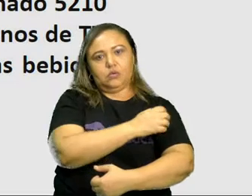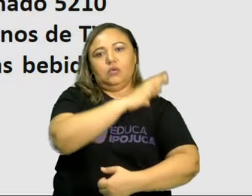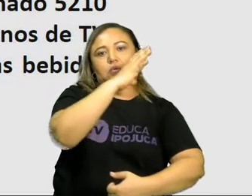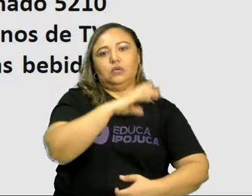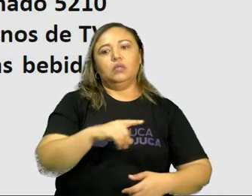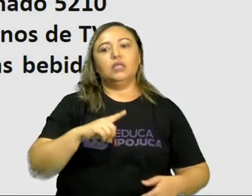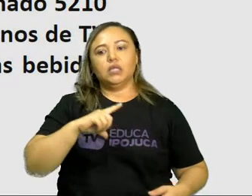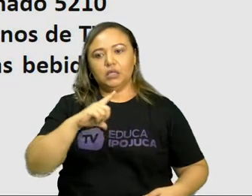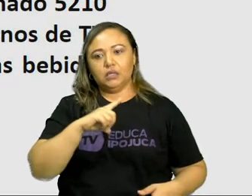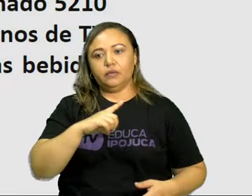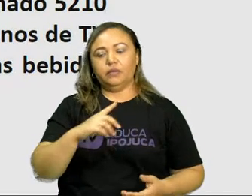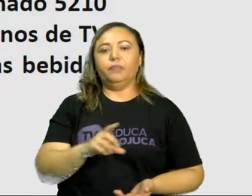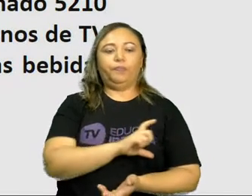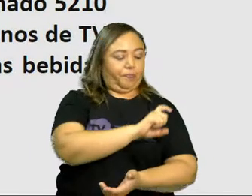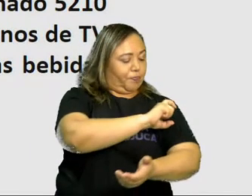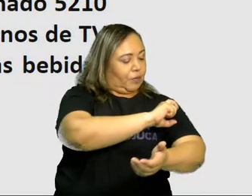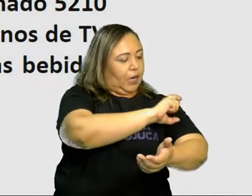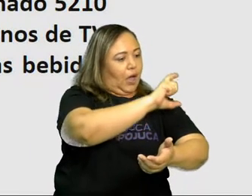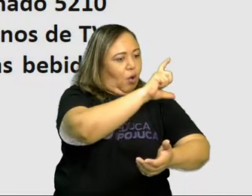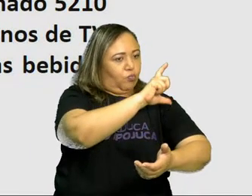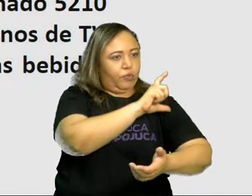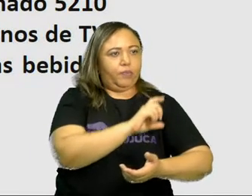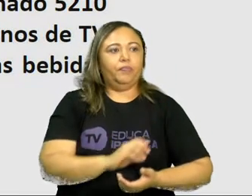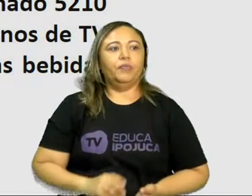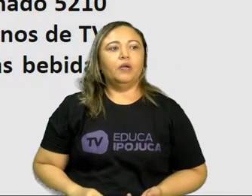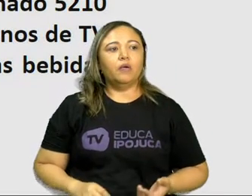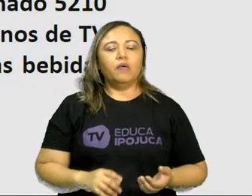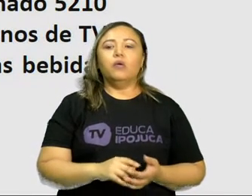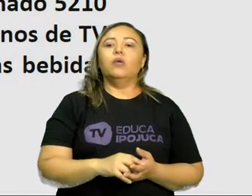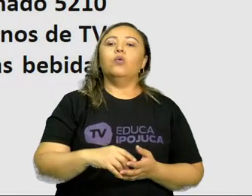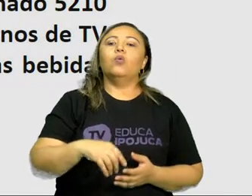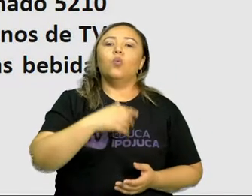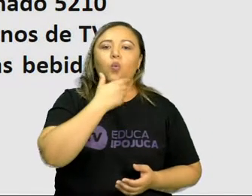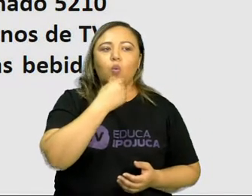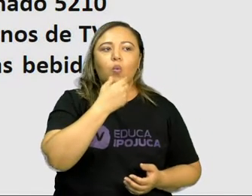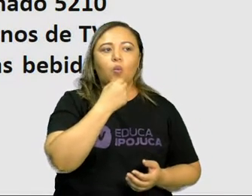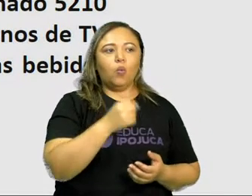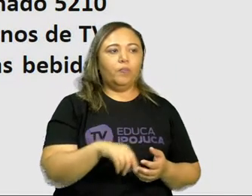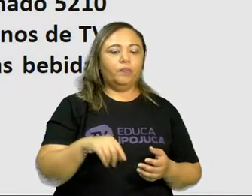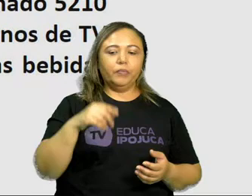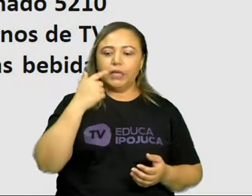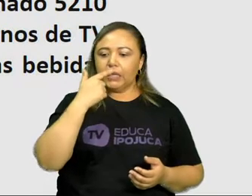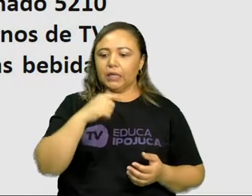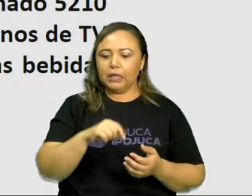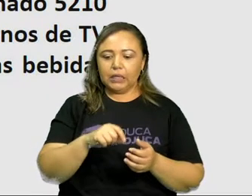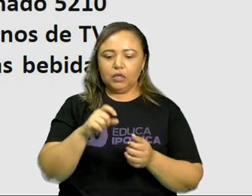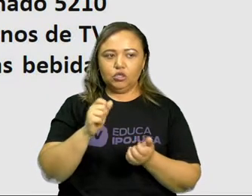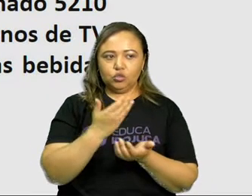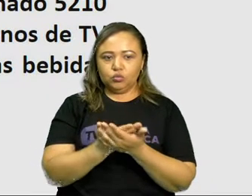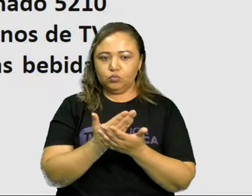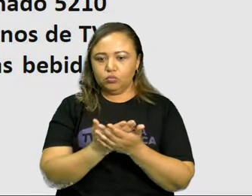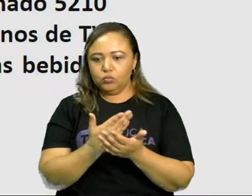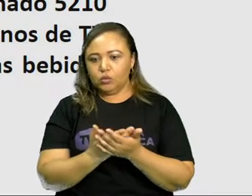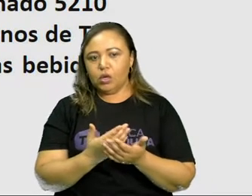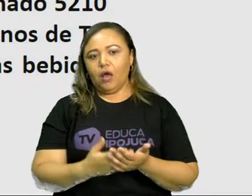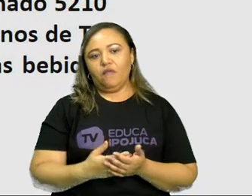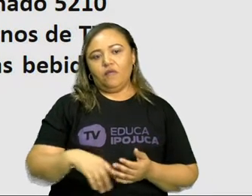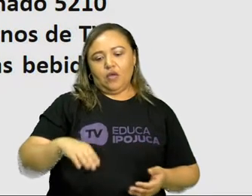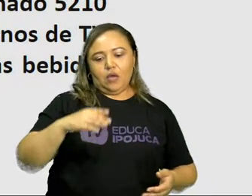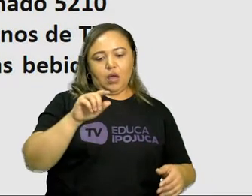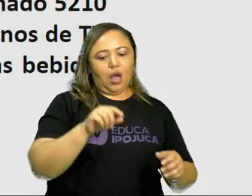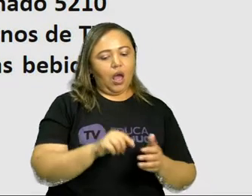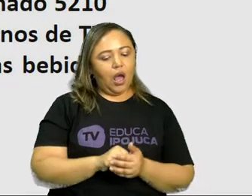o pediatra Mark Jacobson, da Academia Americana de Pediatria, destaca que o novo estudo é